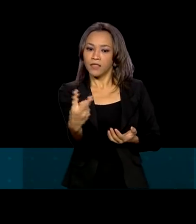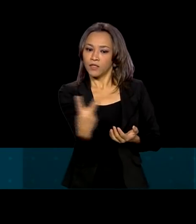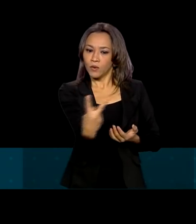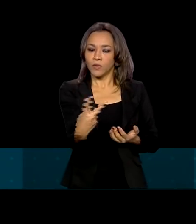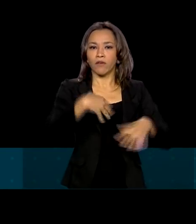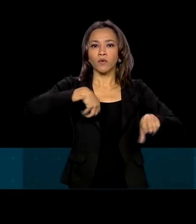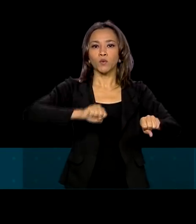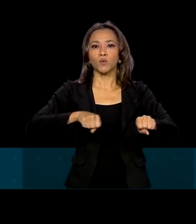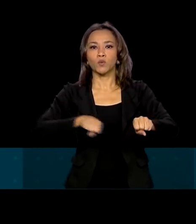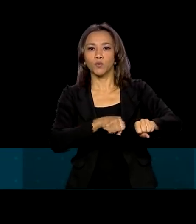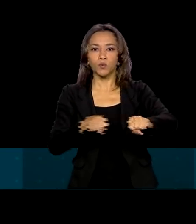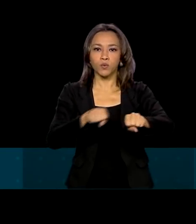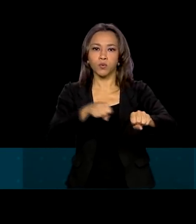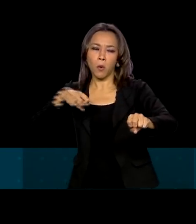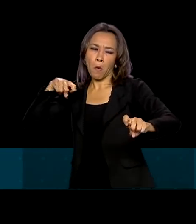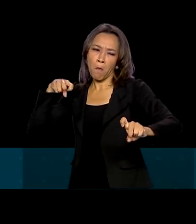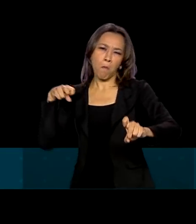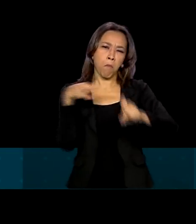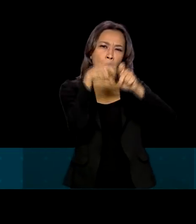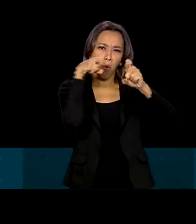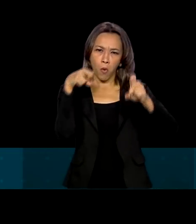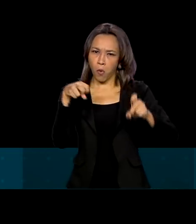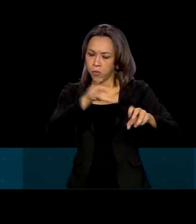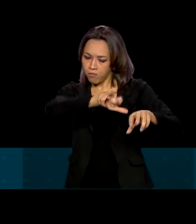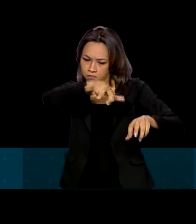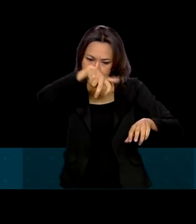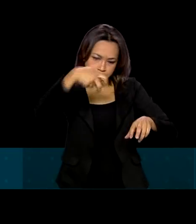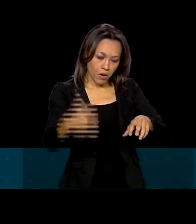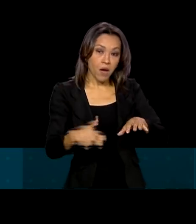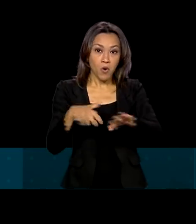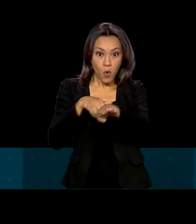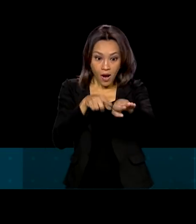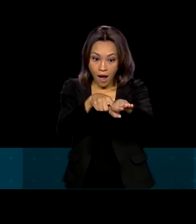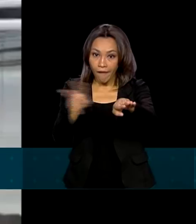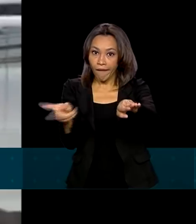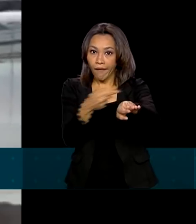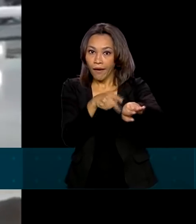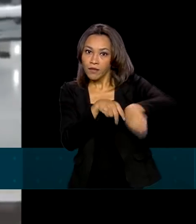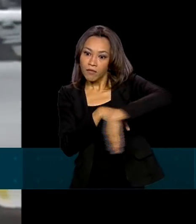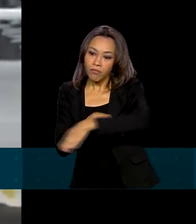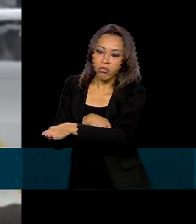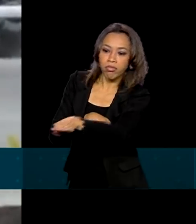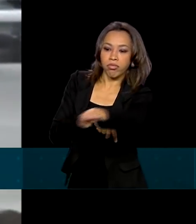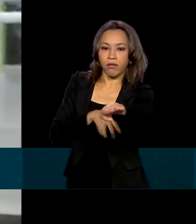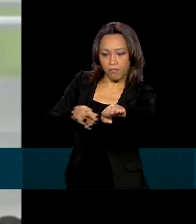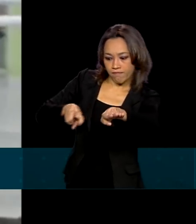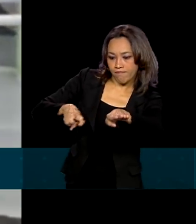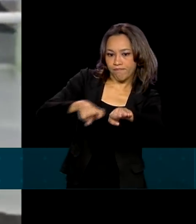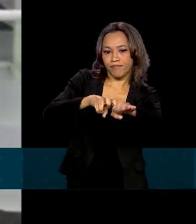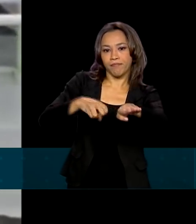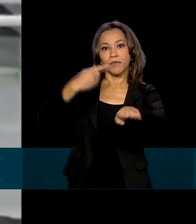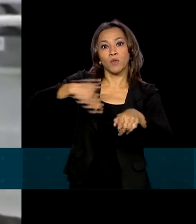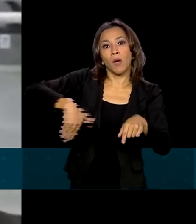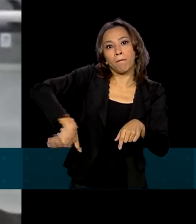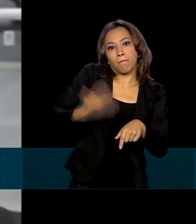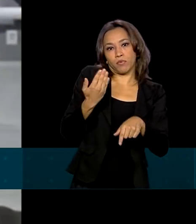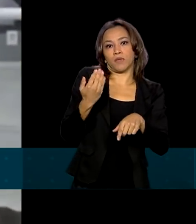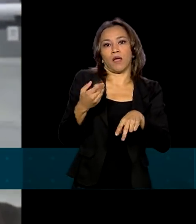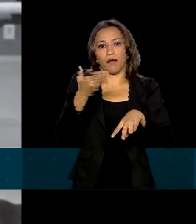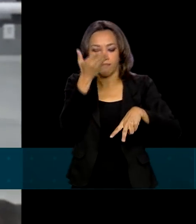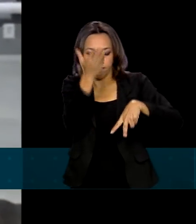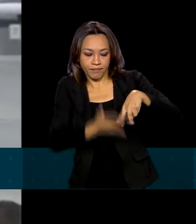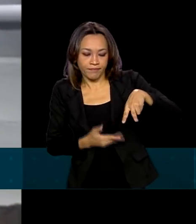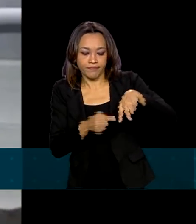moto quando bateram num carro que fez uma ultrapassagem pela contramão. Ele teve que amputar a perna e o